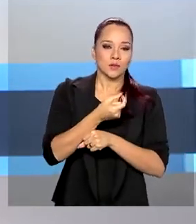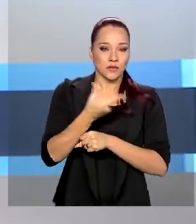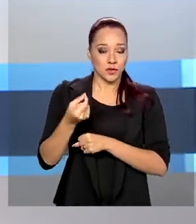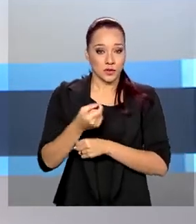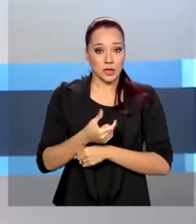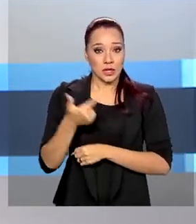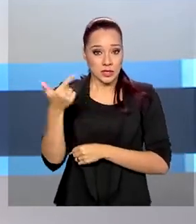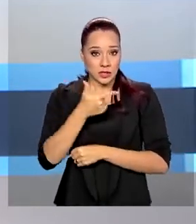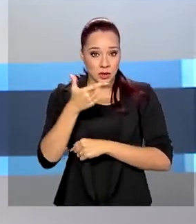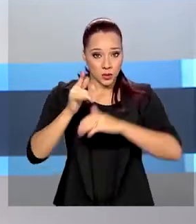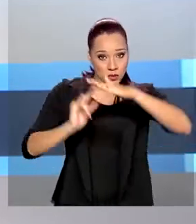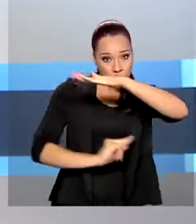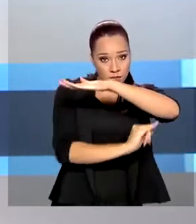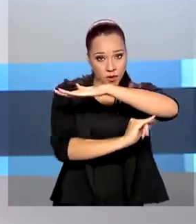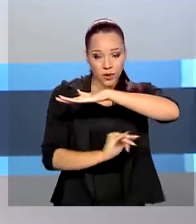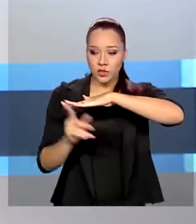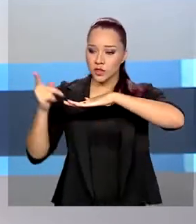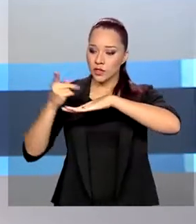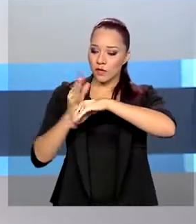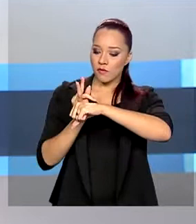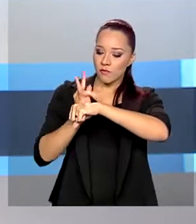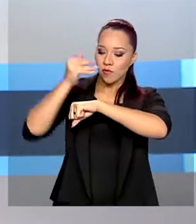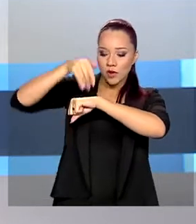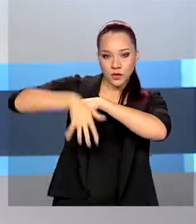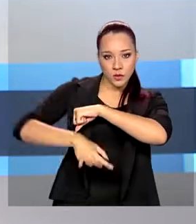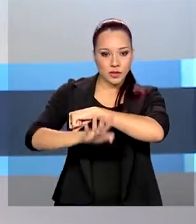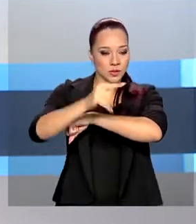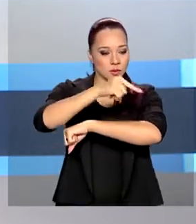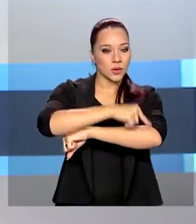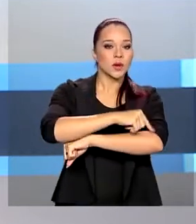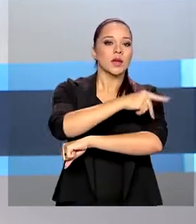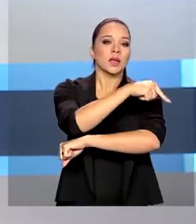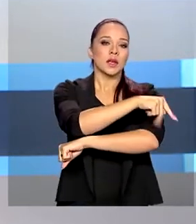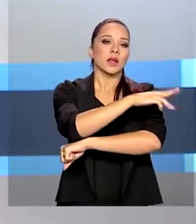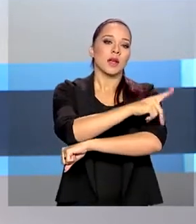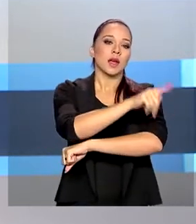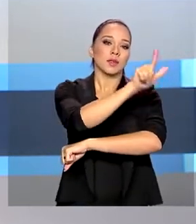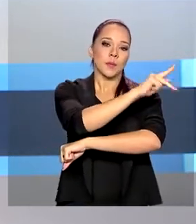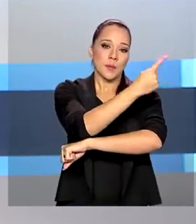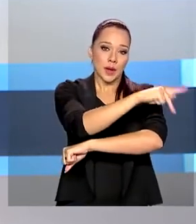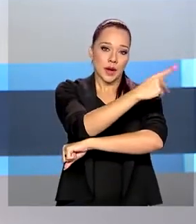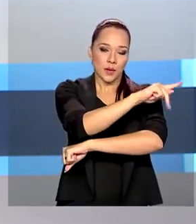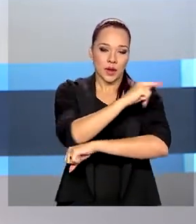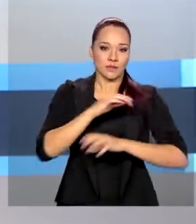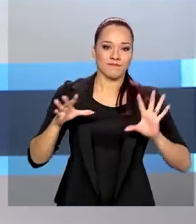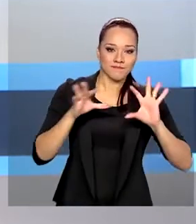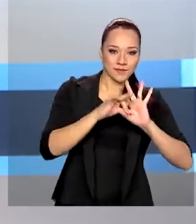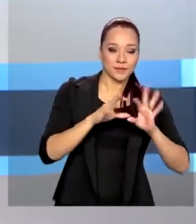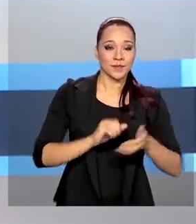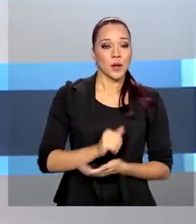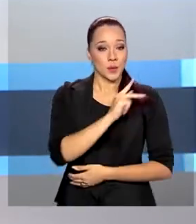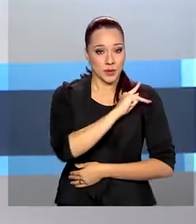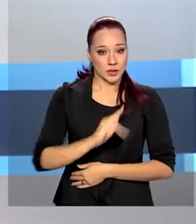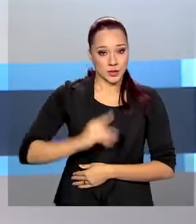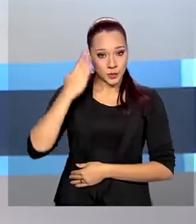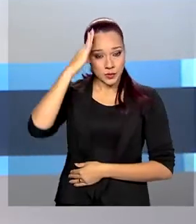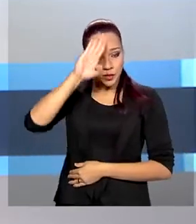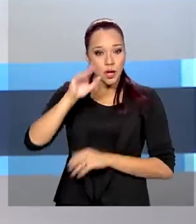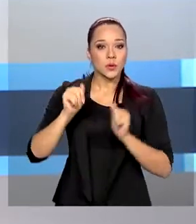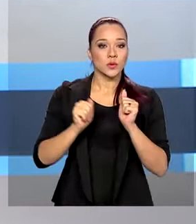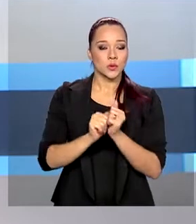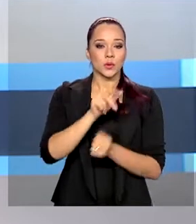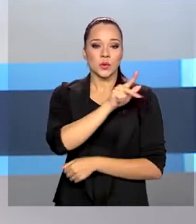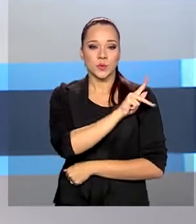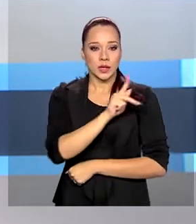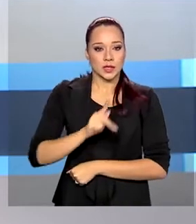ponte a ligar as cidades de Foz do Iguaçu, no Paraná, e Presidente Franco, no lado paraguaio. O presidente Jair Bolsonaro e o presidente